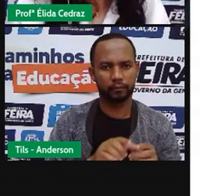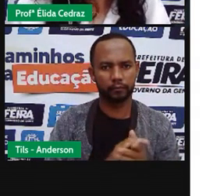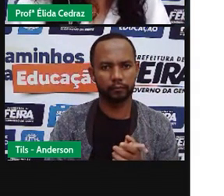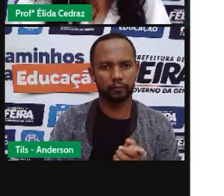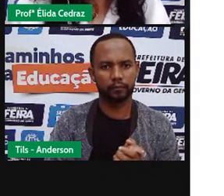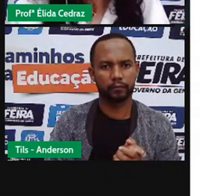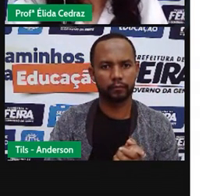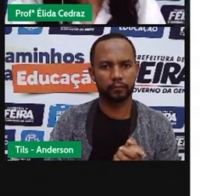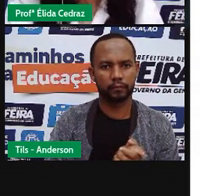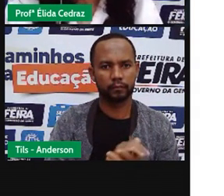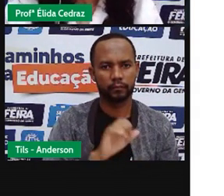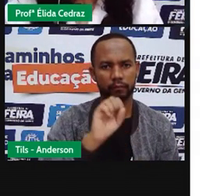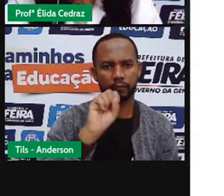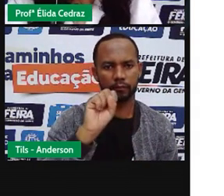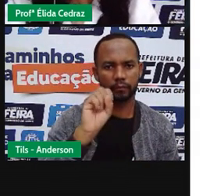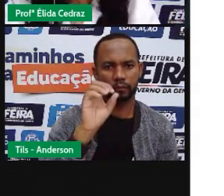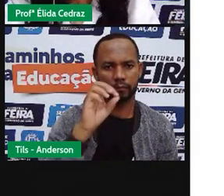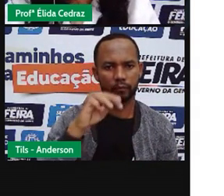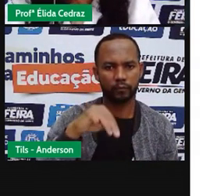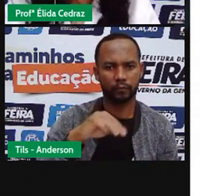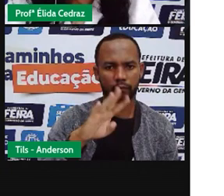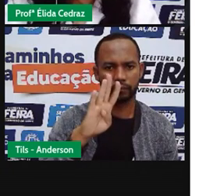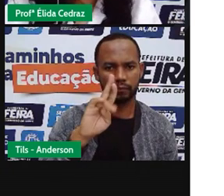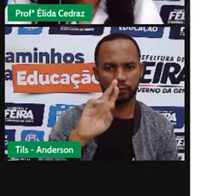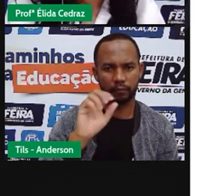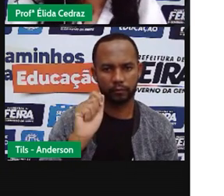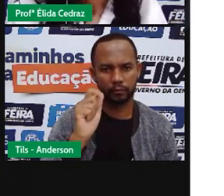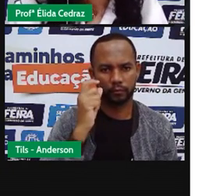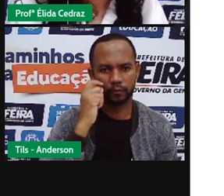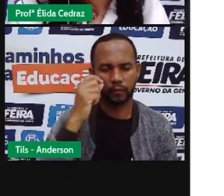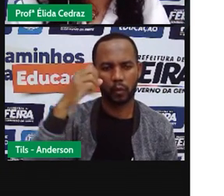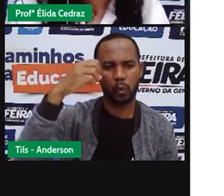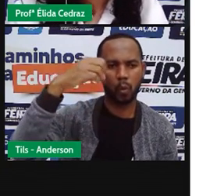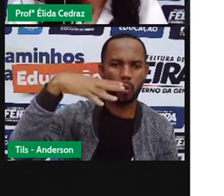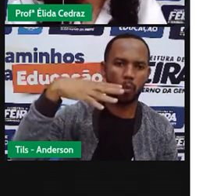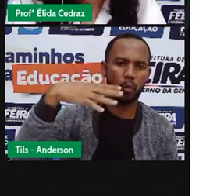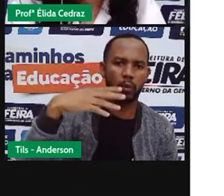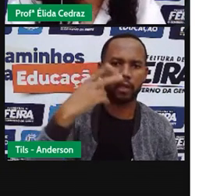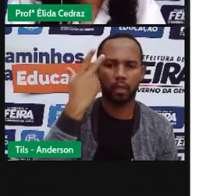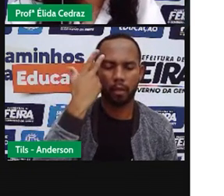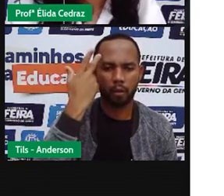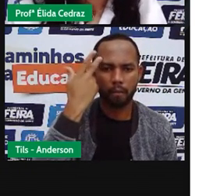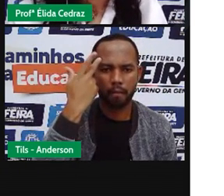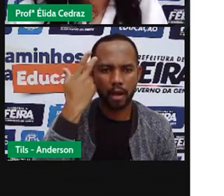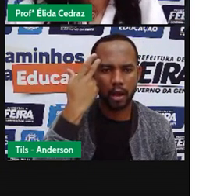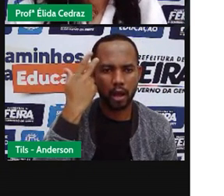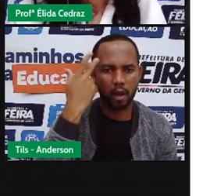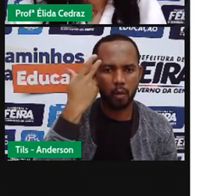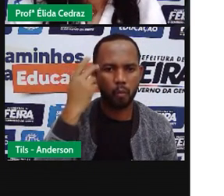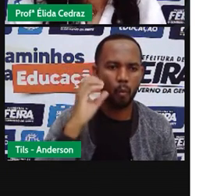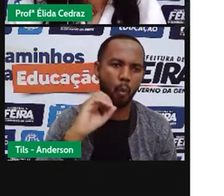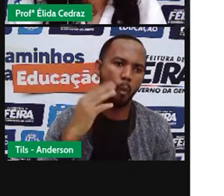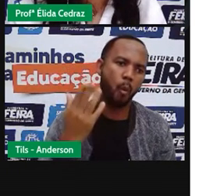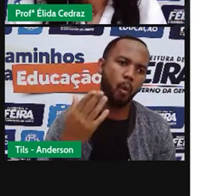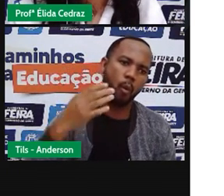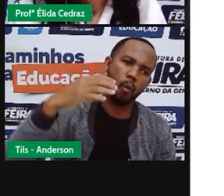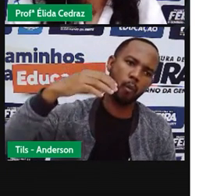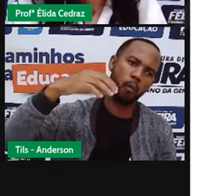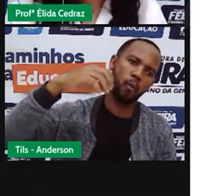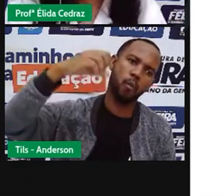Sombra, ponte de luz natural e sombra de luz artificial.